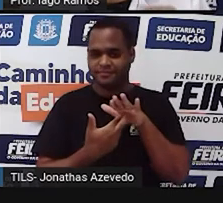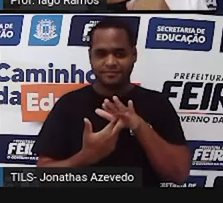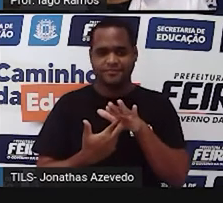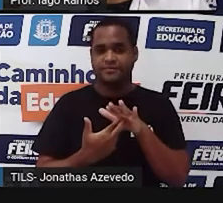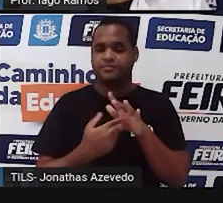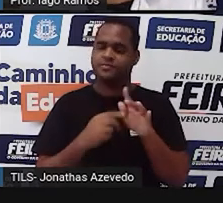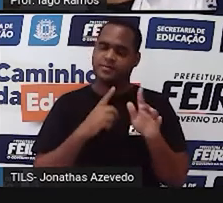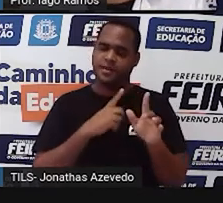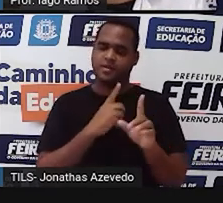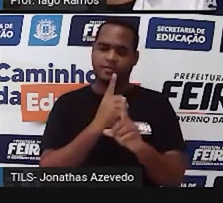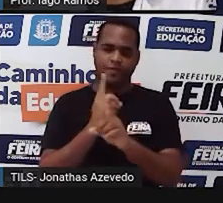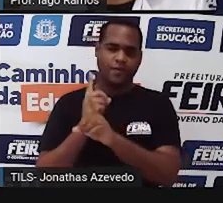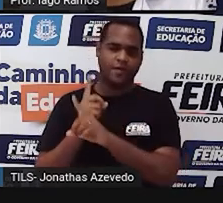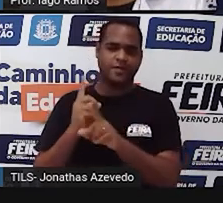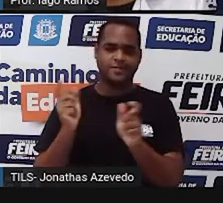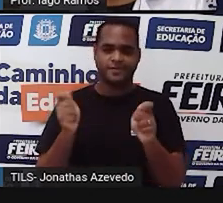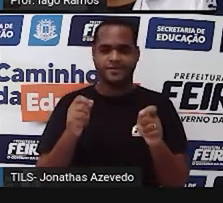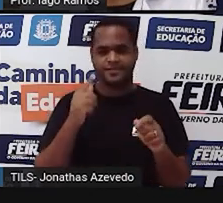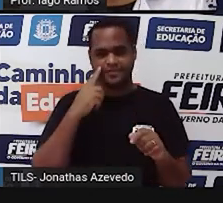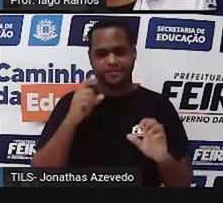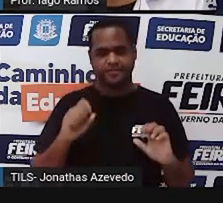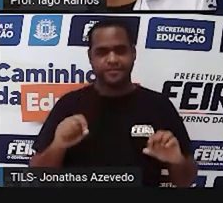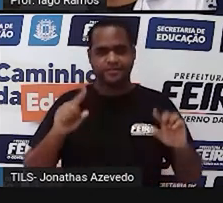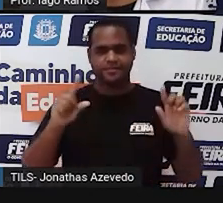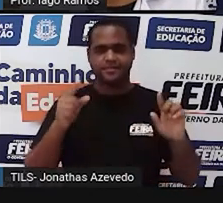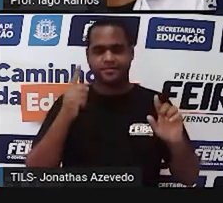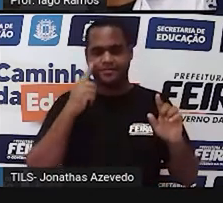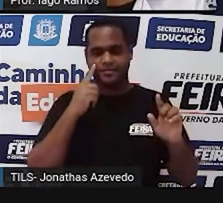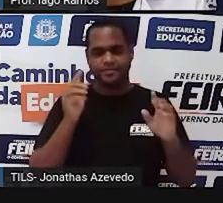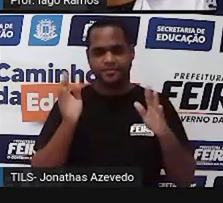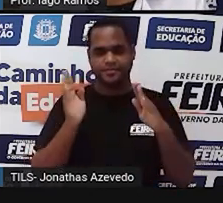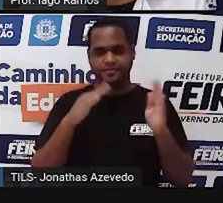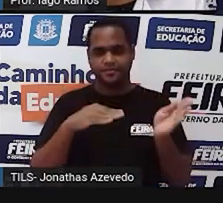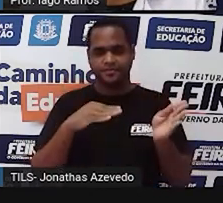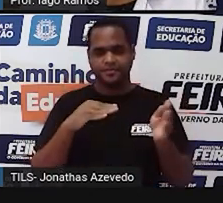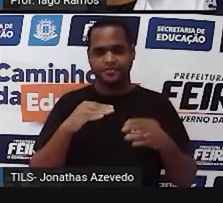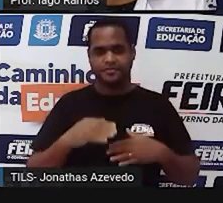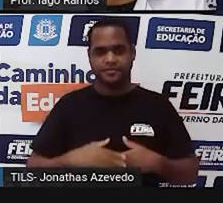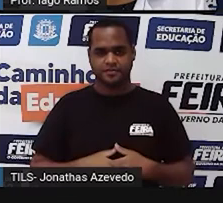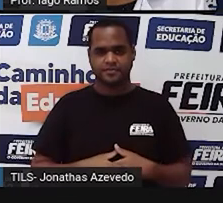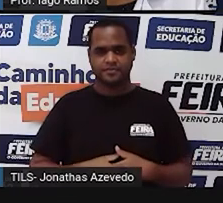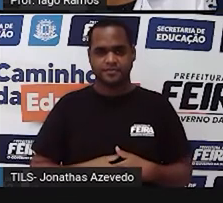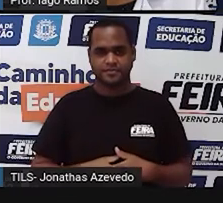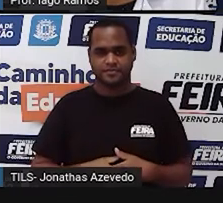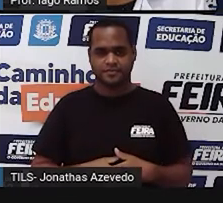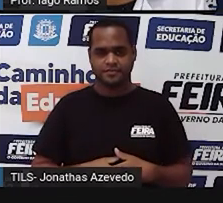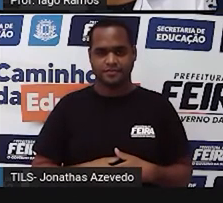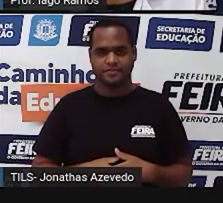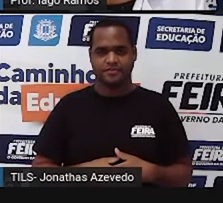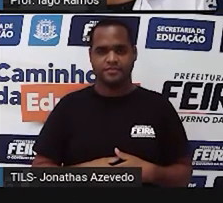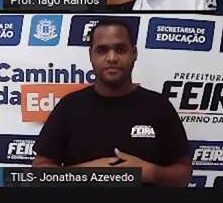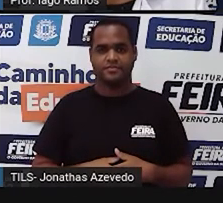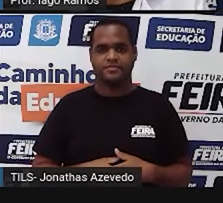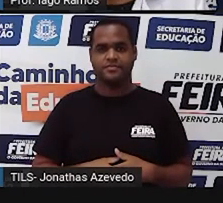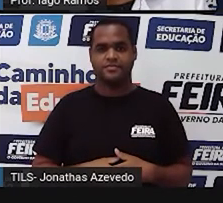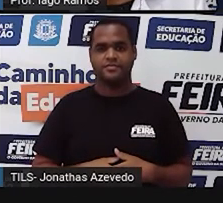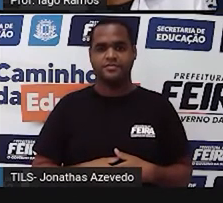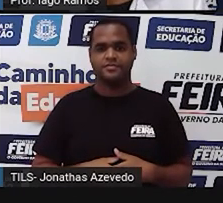Avance para a próxima página. Então, vamos avançar na próxima página, ó. Essa setinha aqui do lado, vamos para lá.